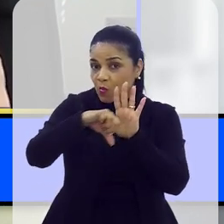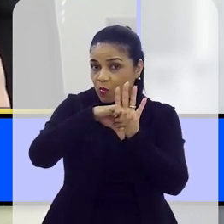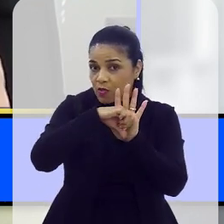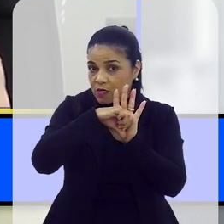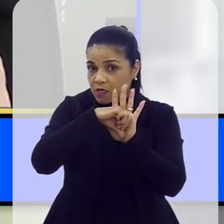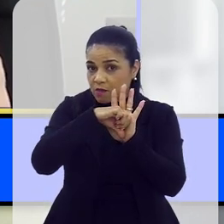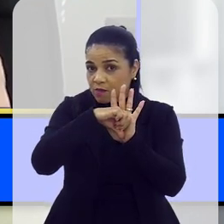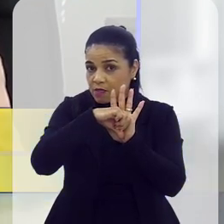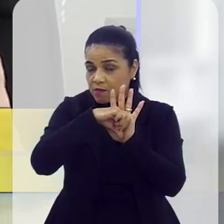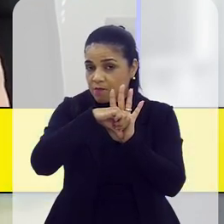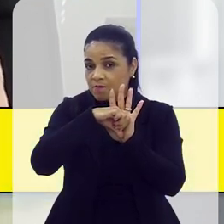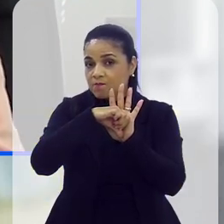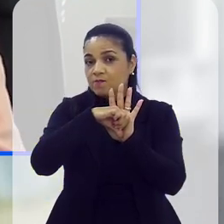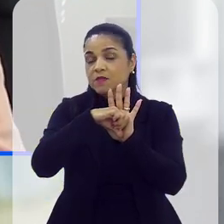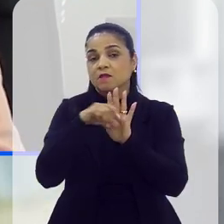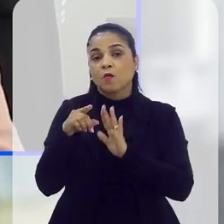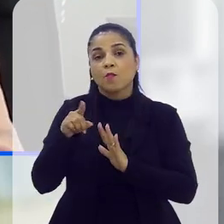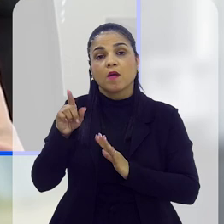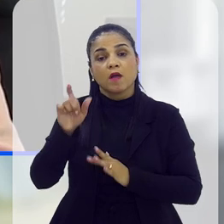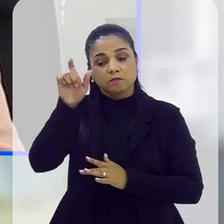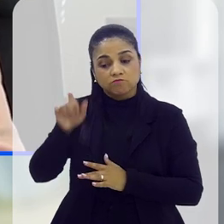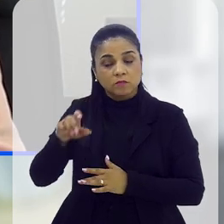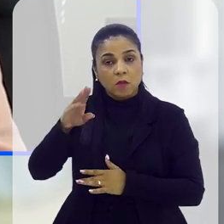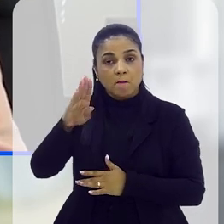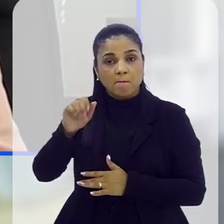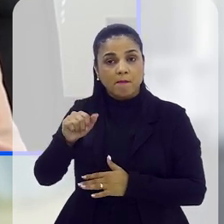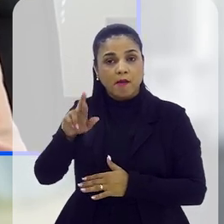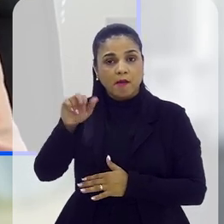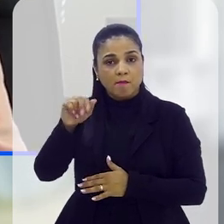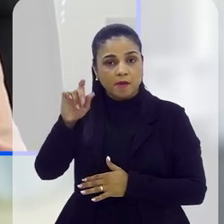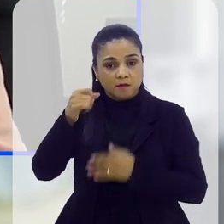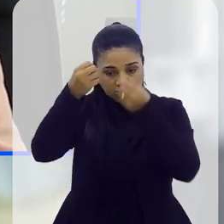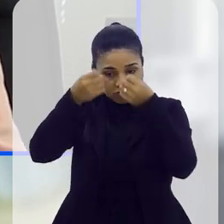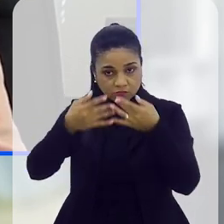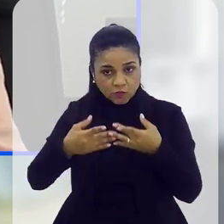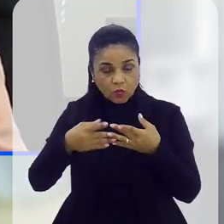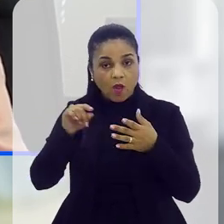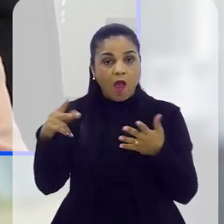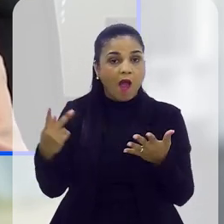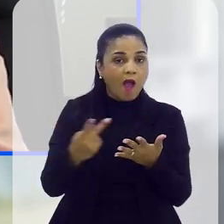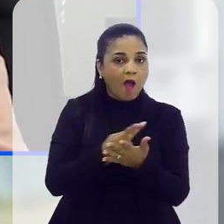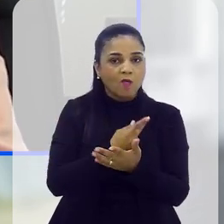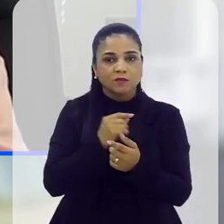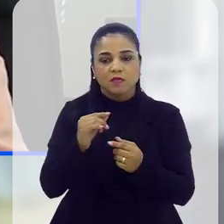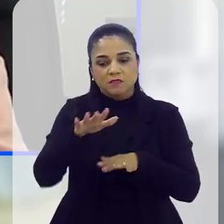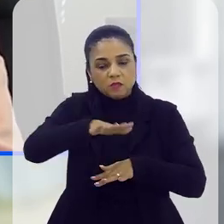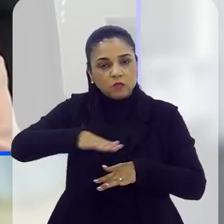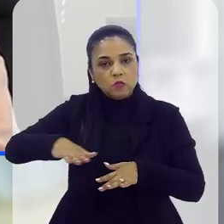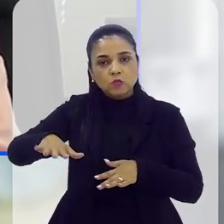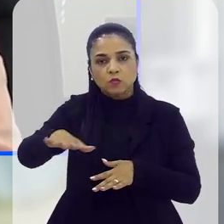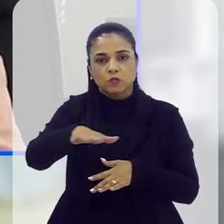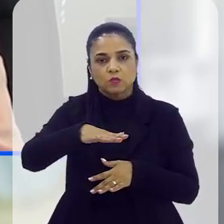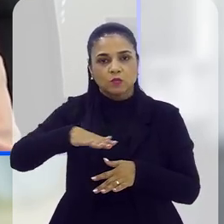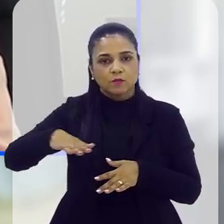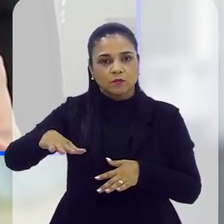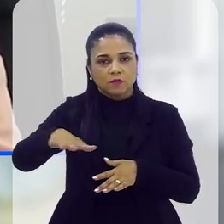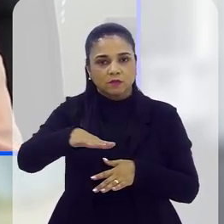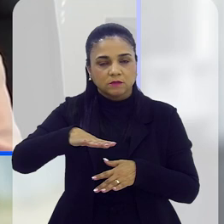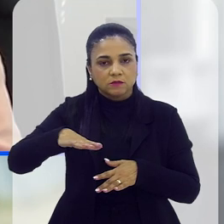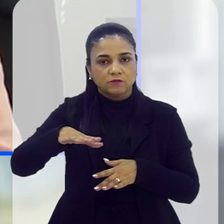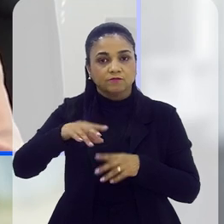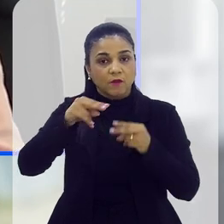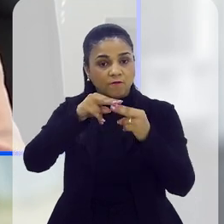crime, como a doutora Barbala Lomba já colocou, acontecem em um ambiente